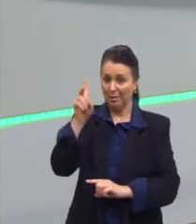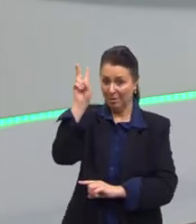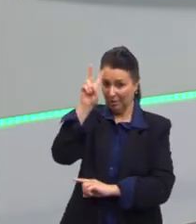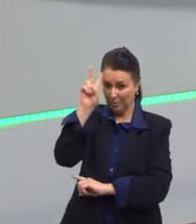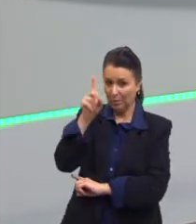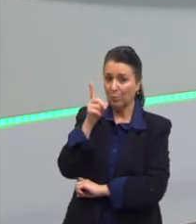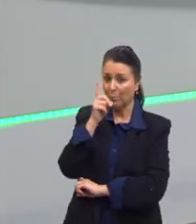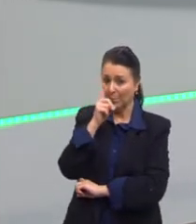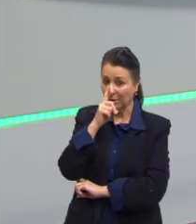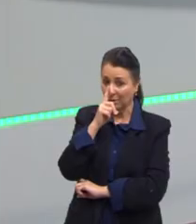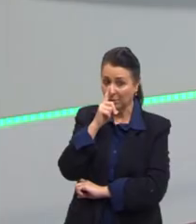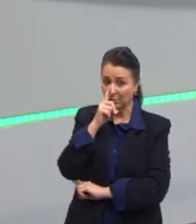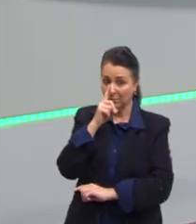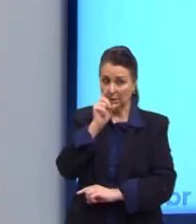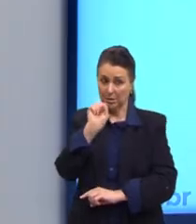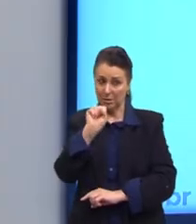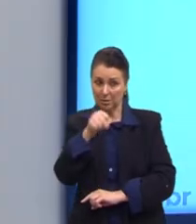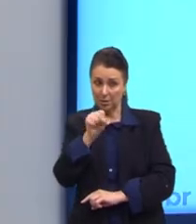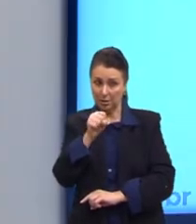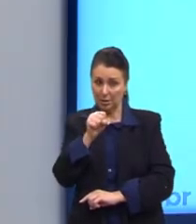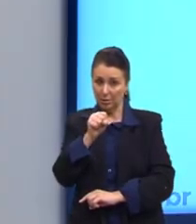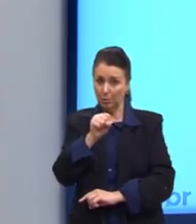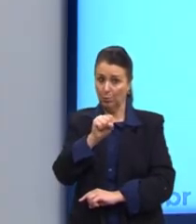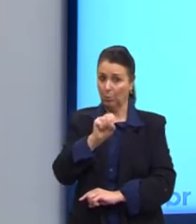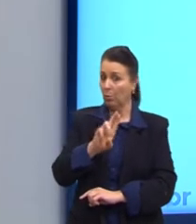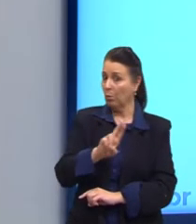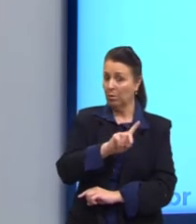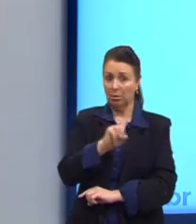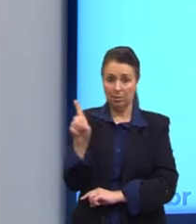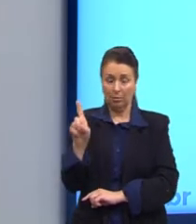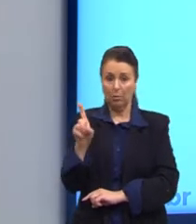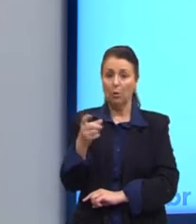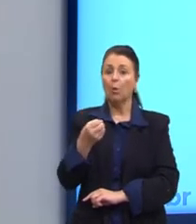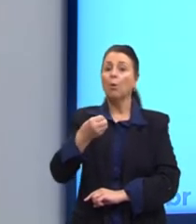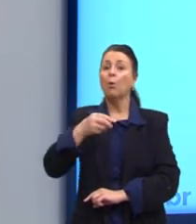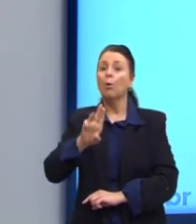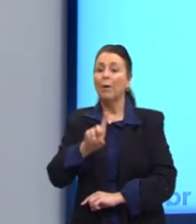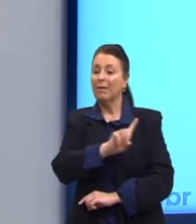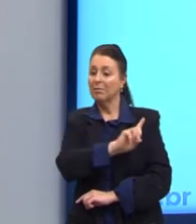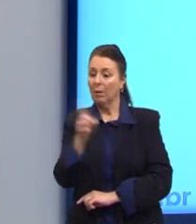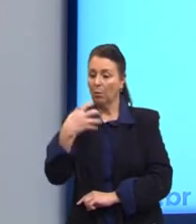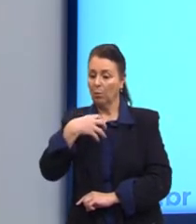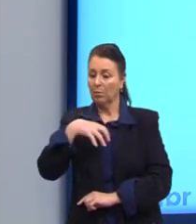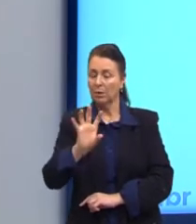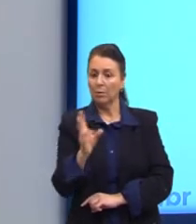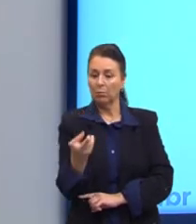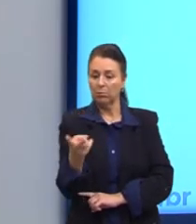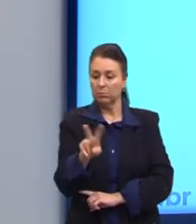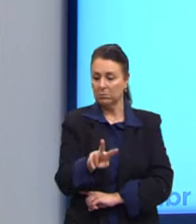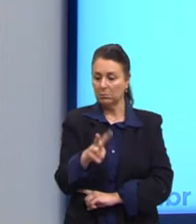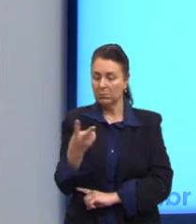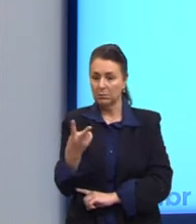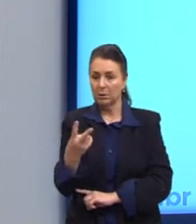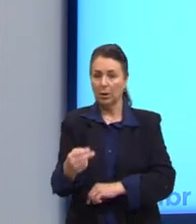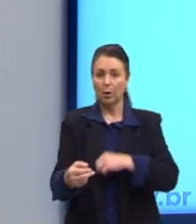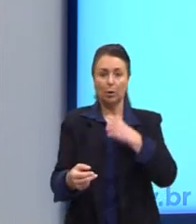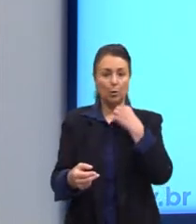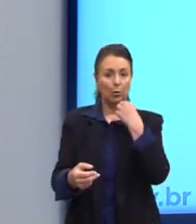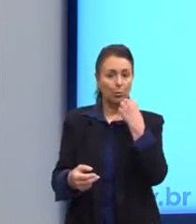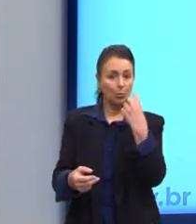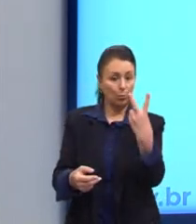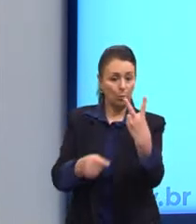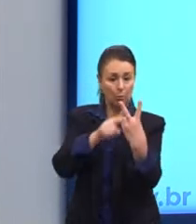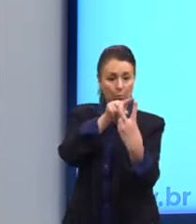ou não é. Outro princípio. O princípio da não contradição. Duas proposições não podem ser